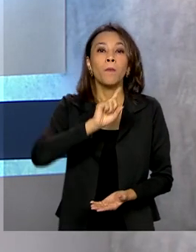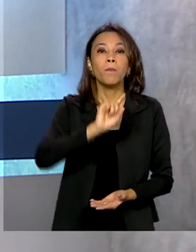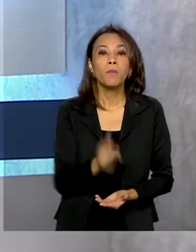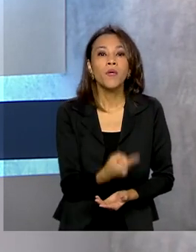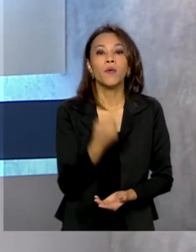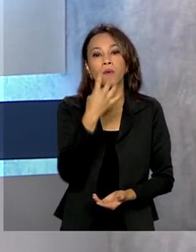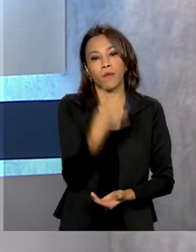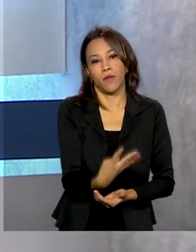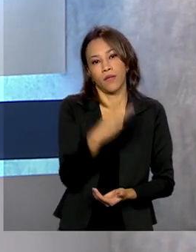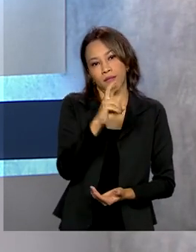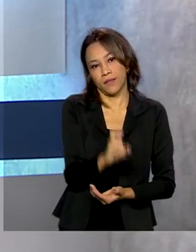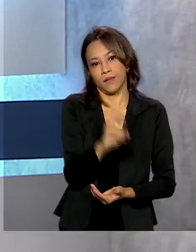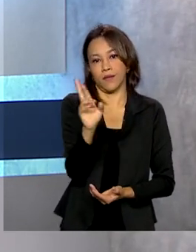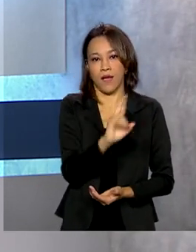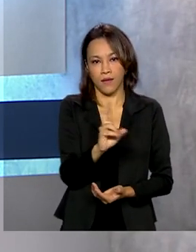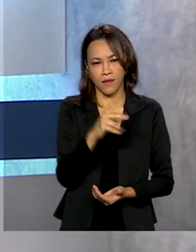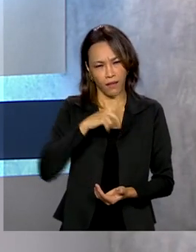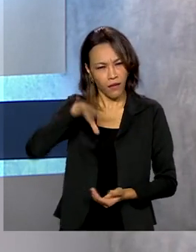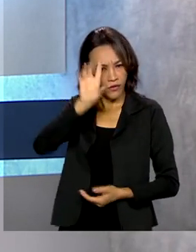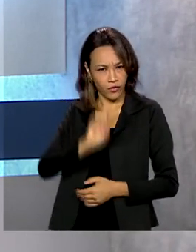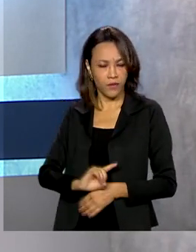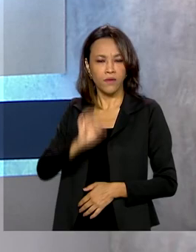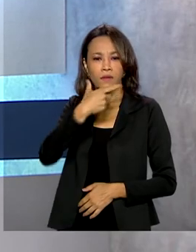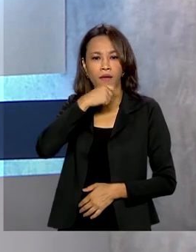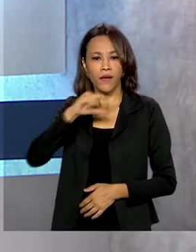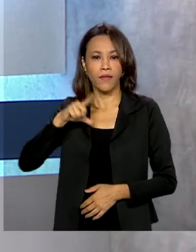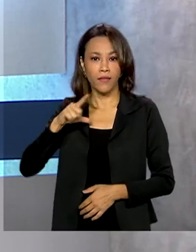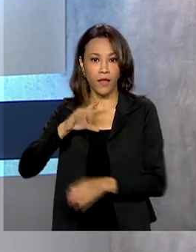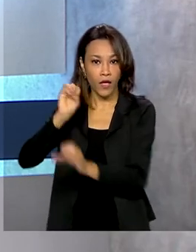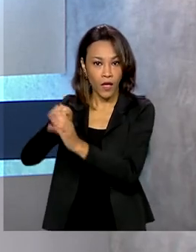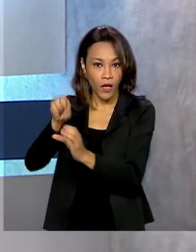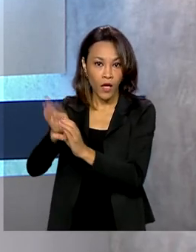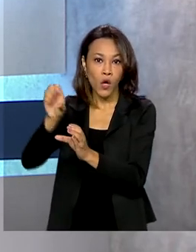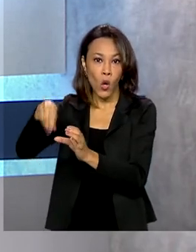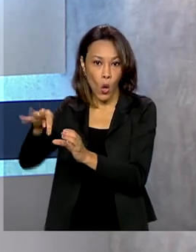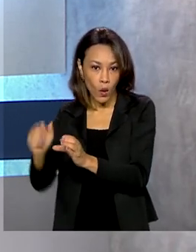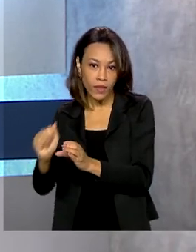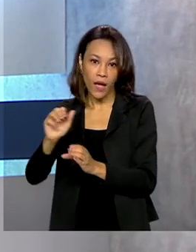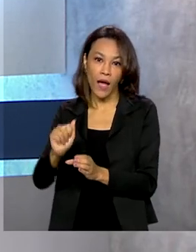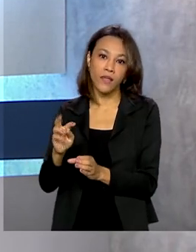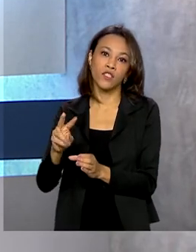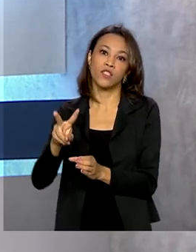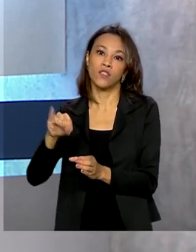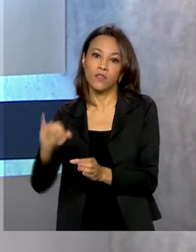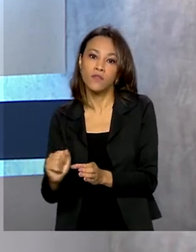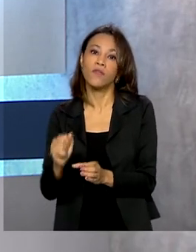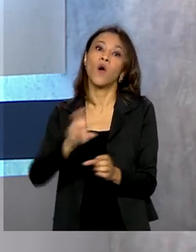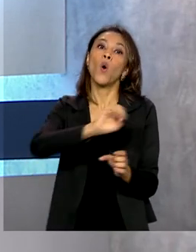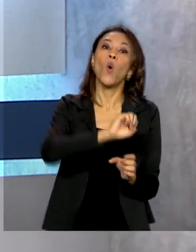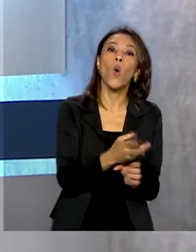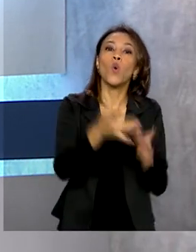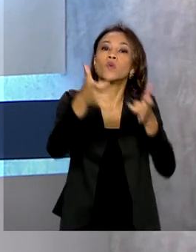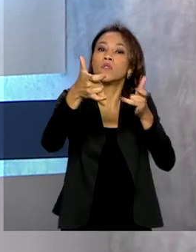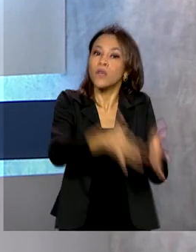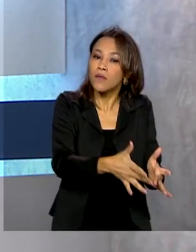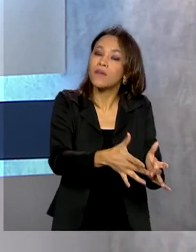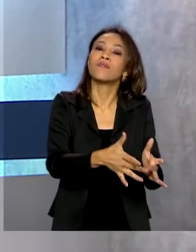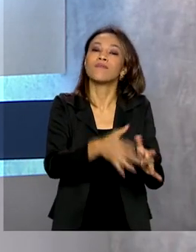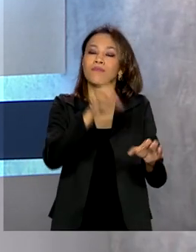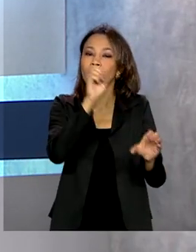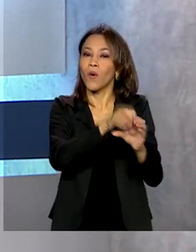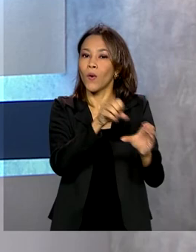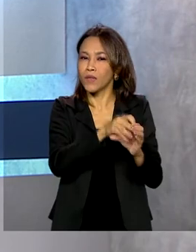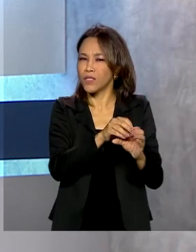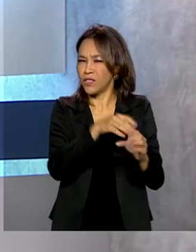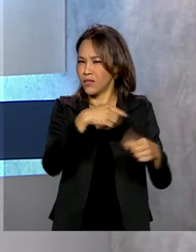.045,00. Tem direito quem possui contas ativas do emprego atual ou contas inativas de empregos anteriores.